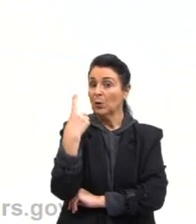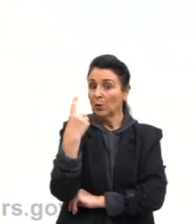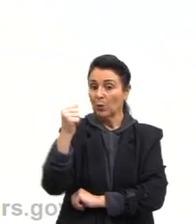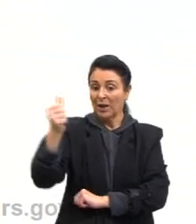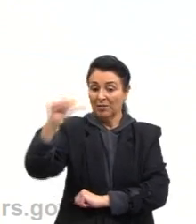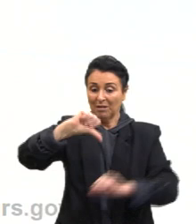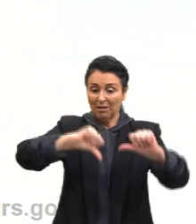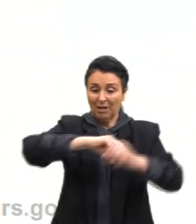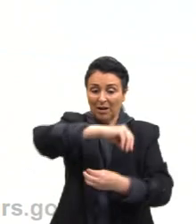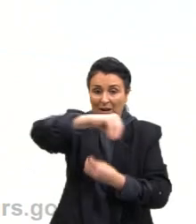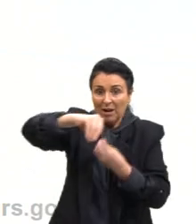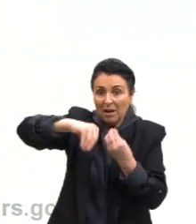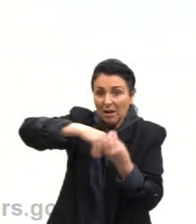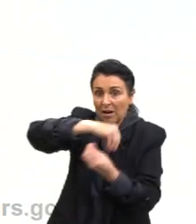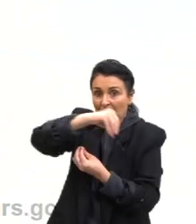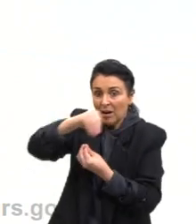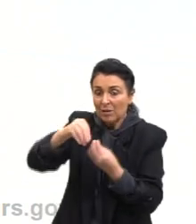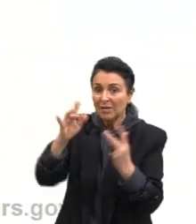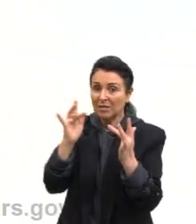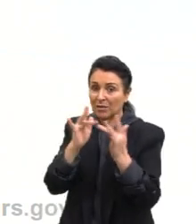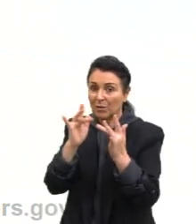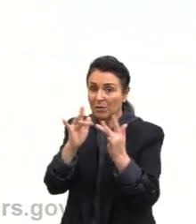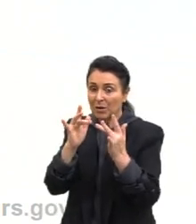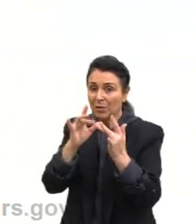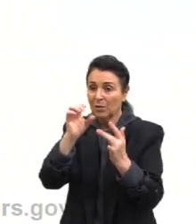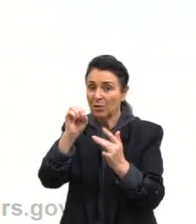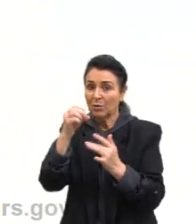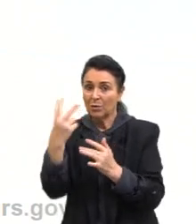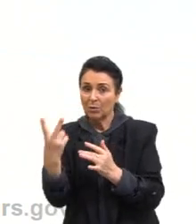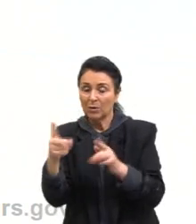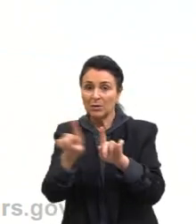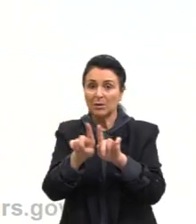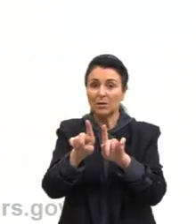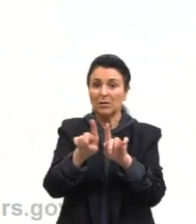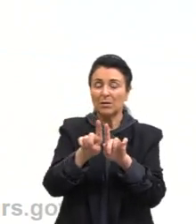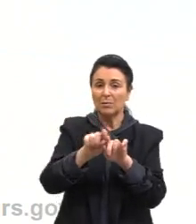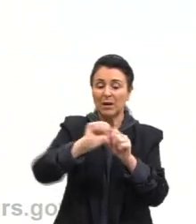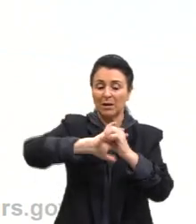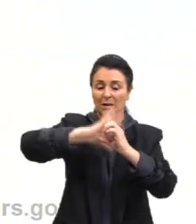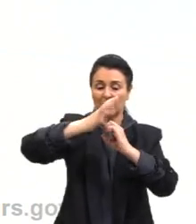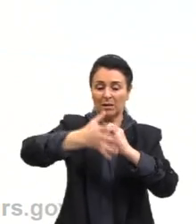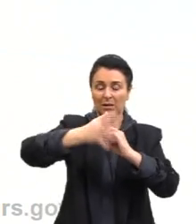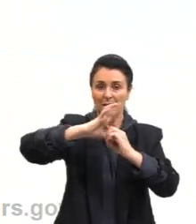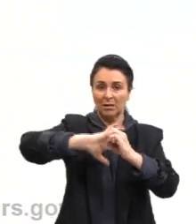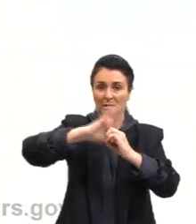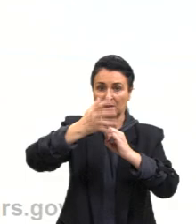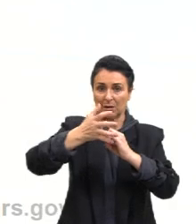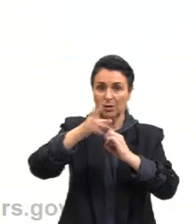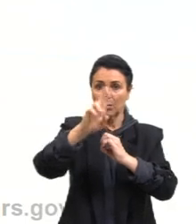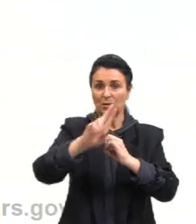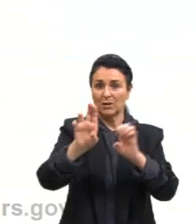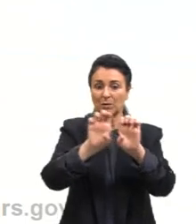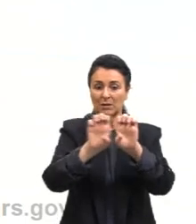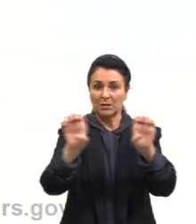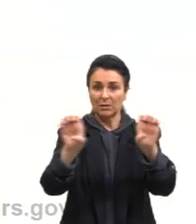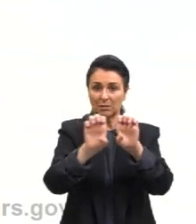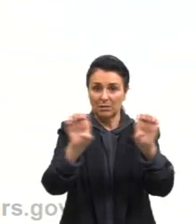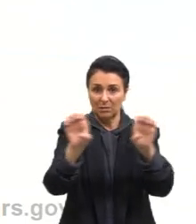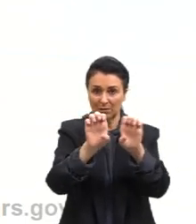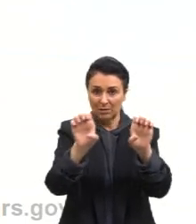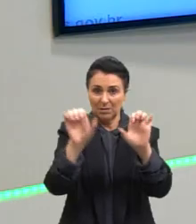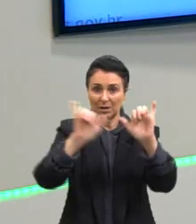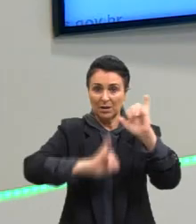em contato com o gás oxigênio e a água atmosférica, conforme as equações químicas. Então, aqui eu tenho duas